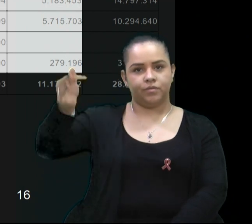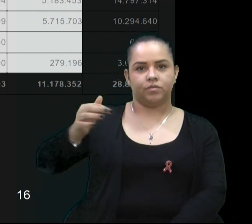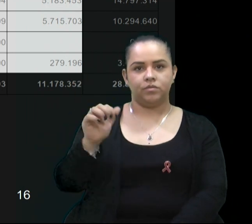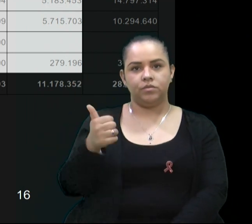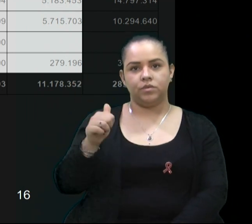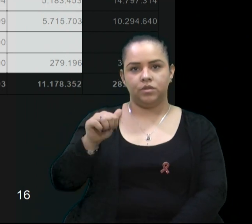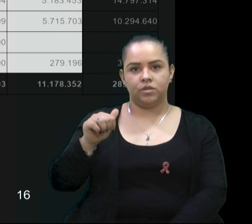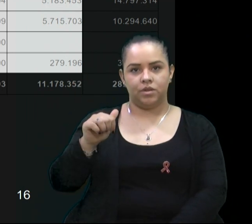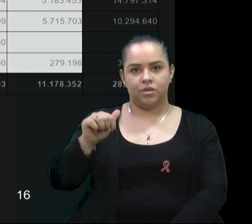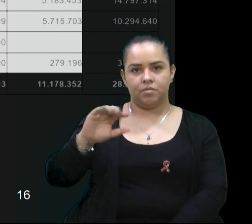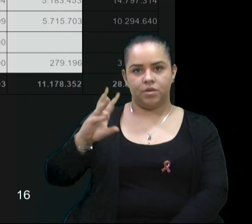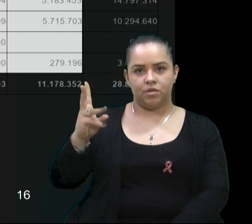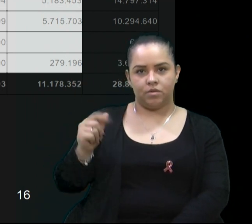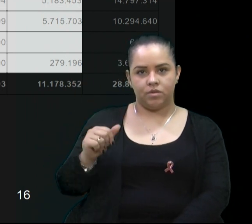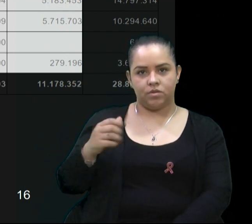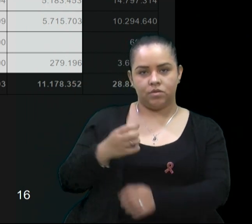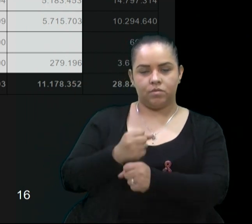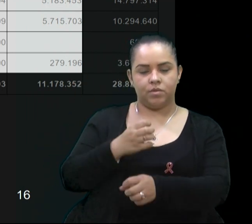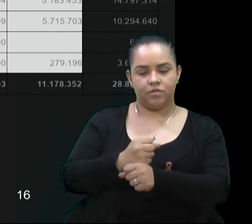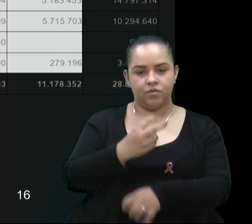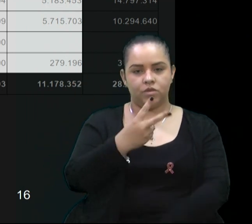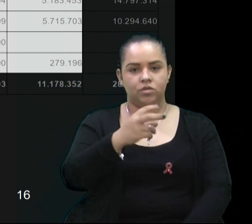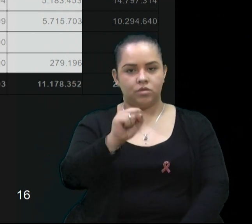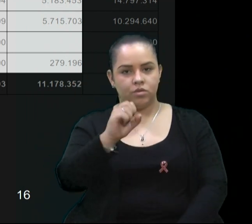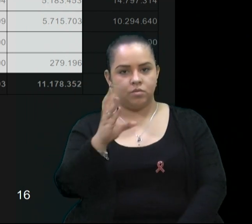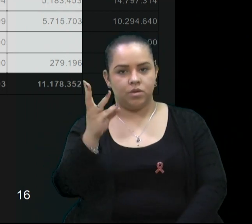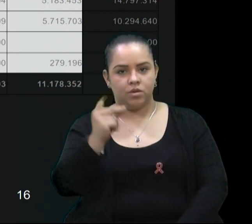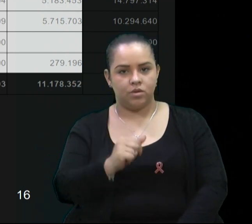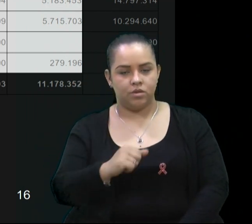.829.000,00.